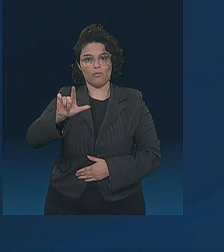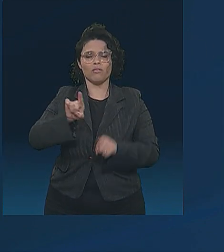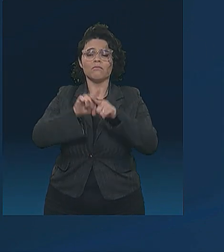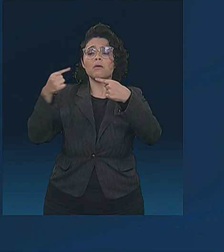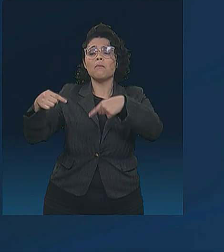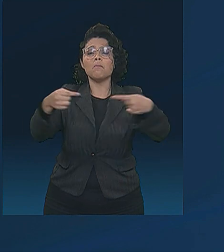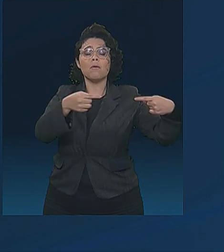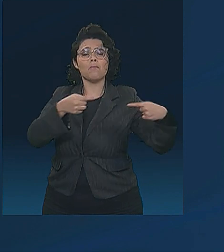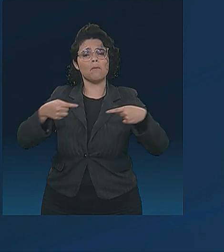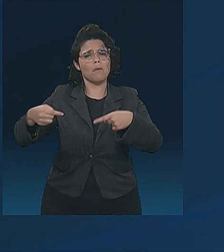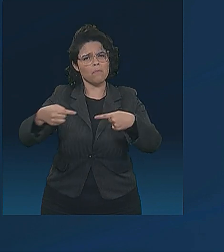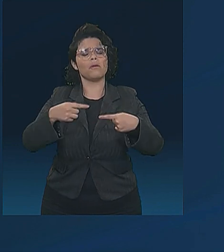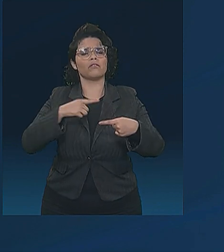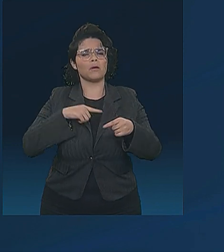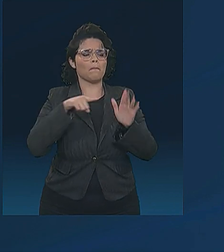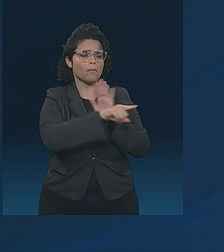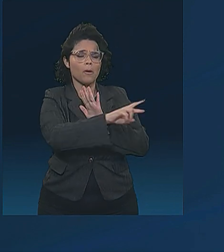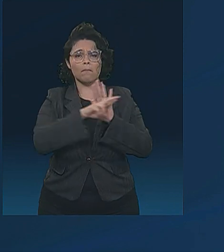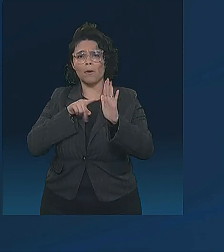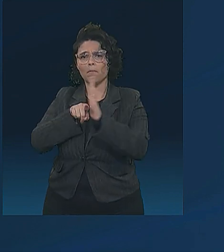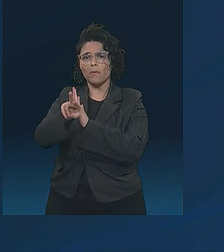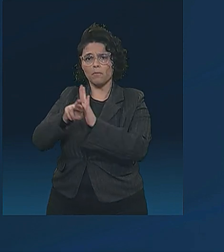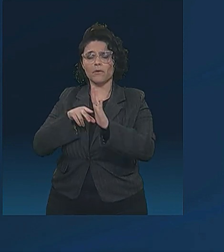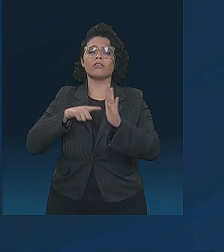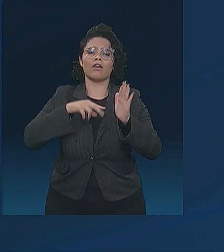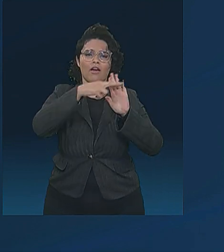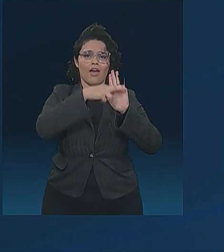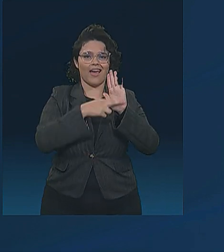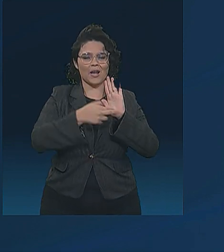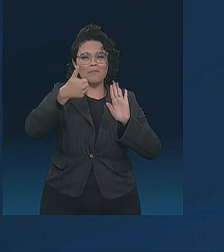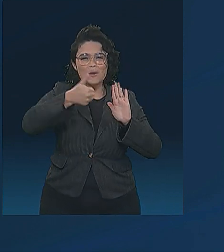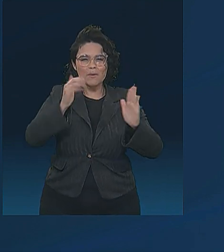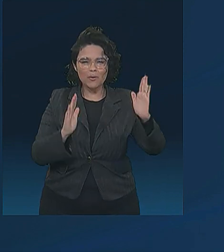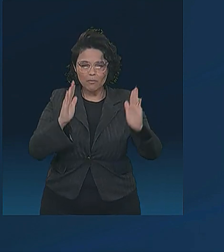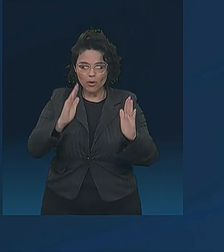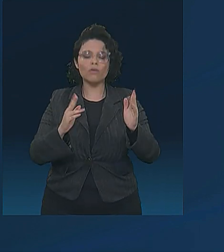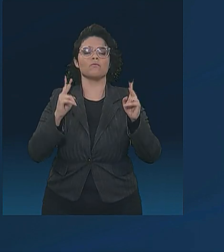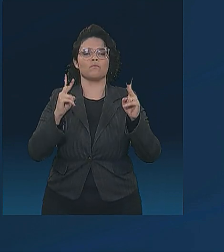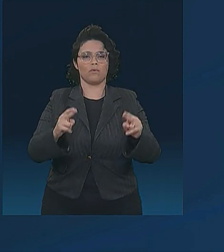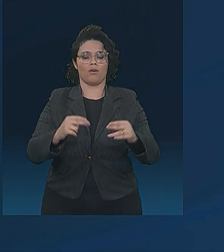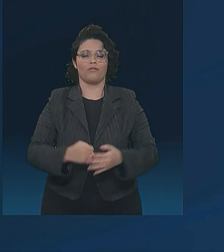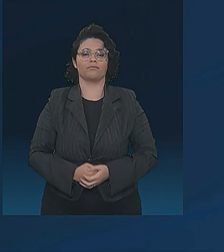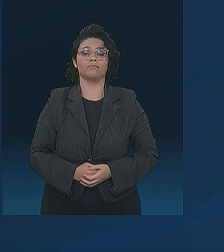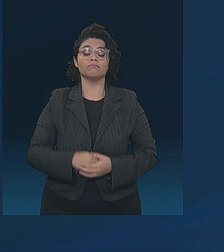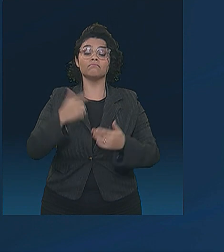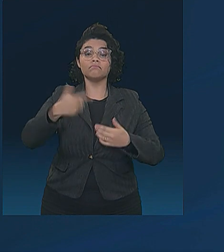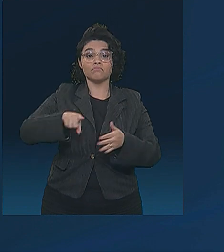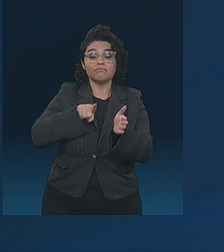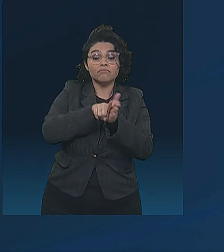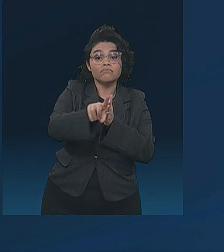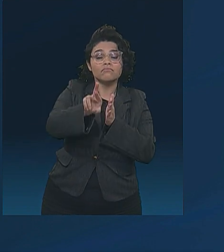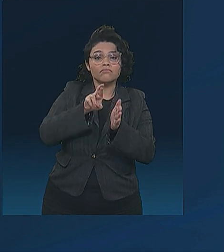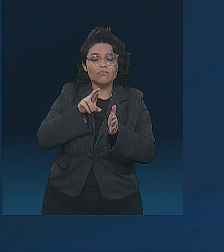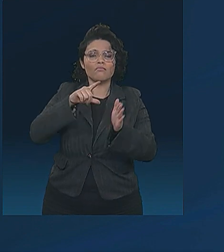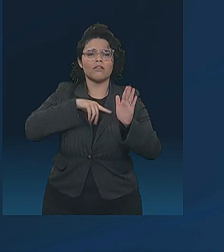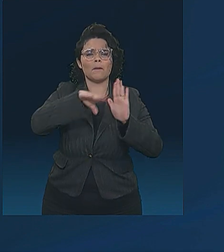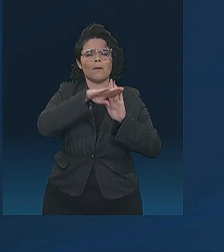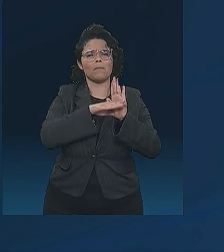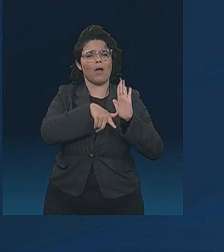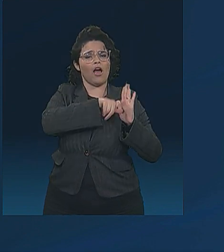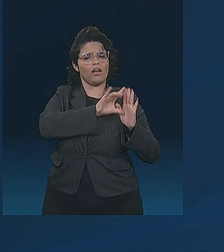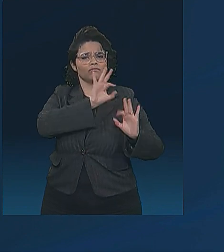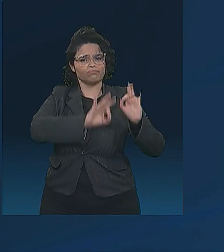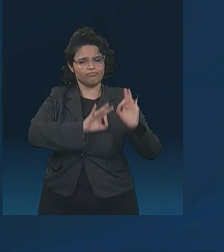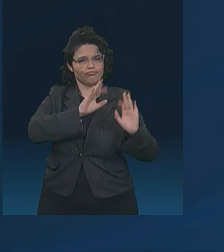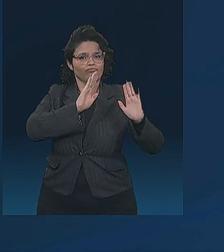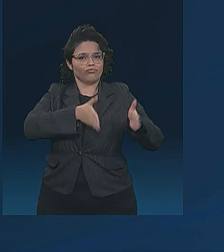candidatos, seguindo as mesmas regras do primeiro bloco. Na sequência, os candidatos respondem perguntas programáticas. Serão